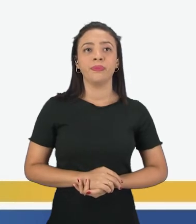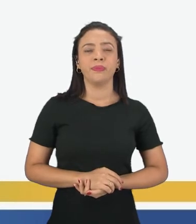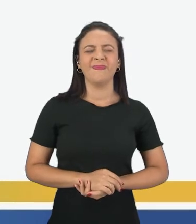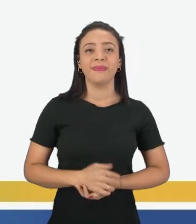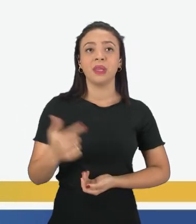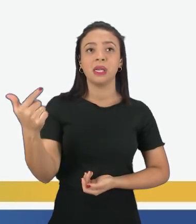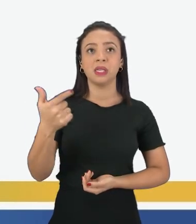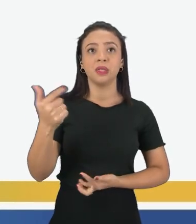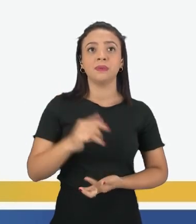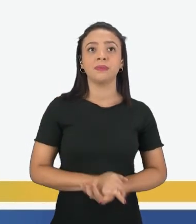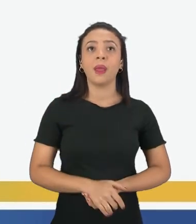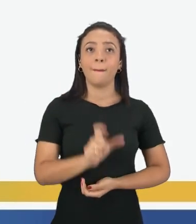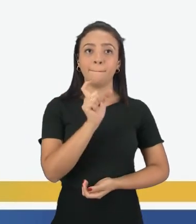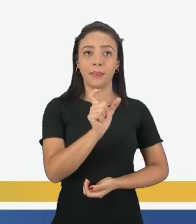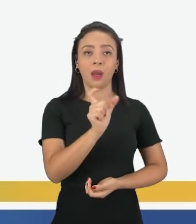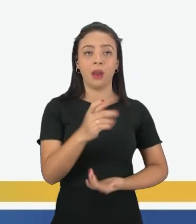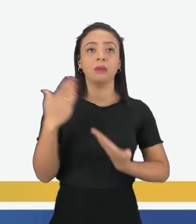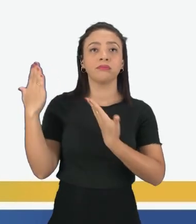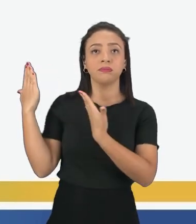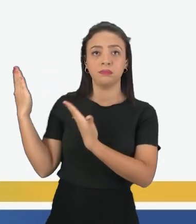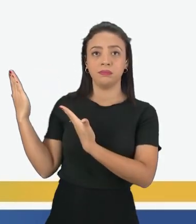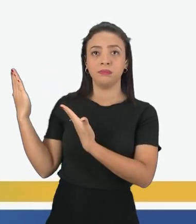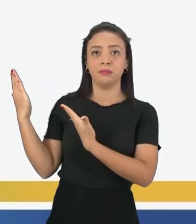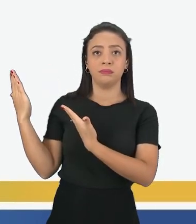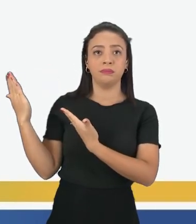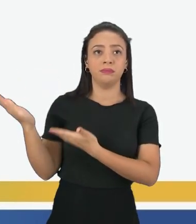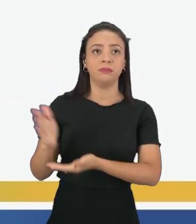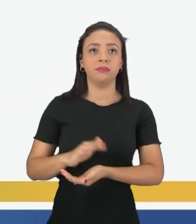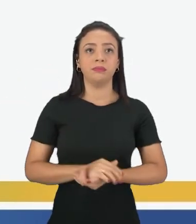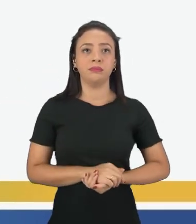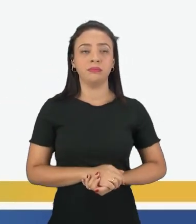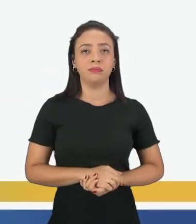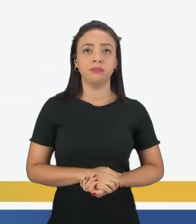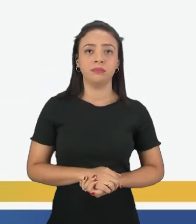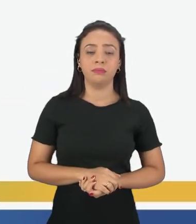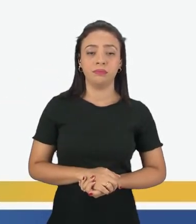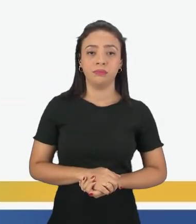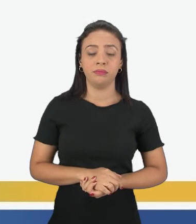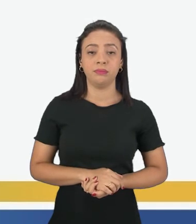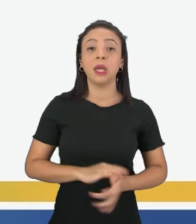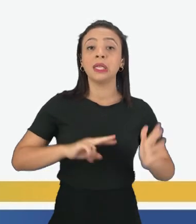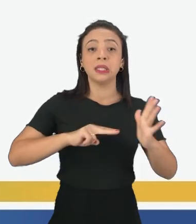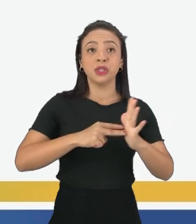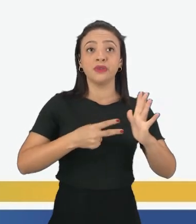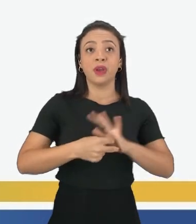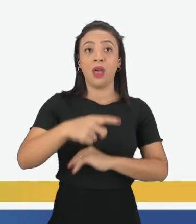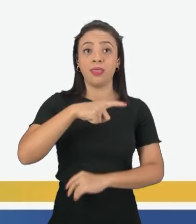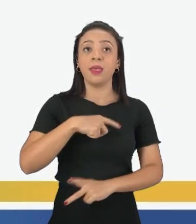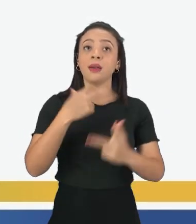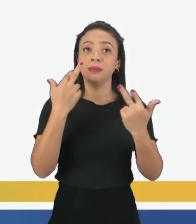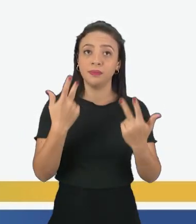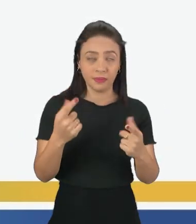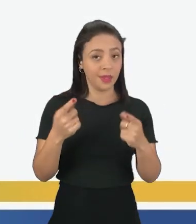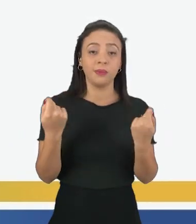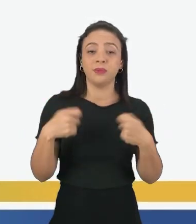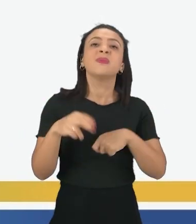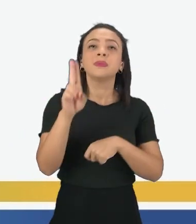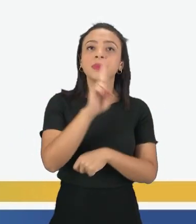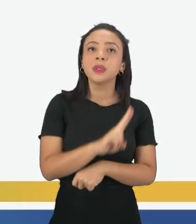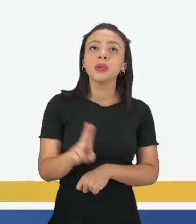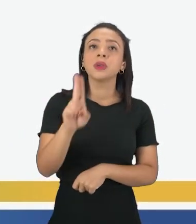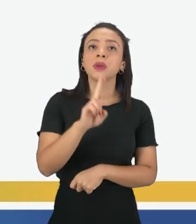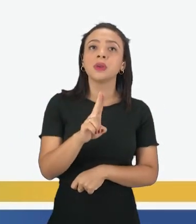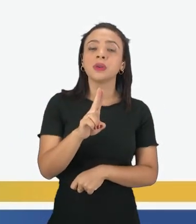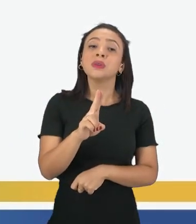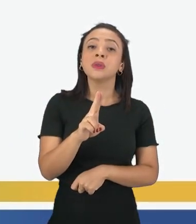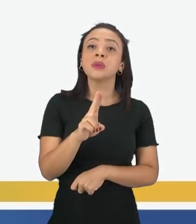Próxima, as palavras good evening e good night têm o mesmo significado e podem ser usadas